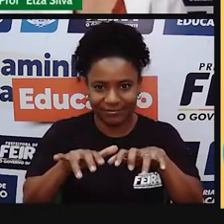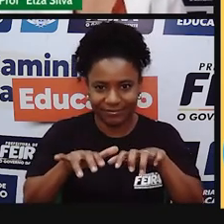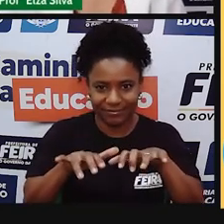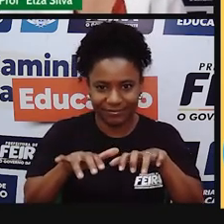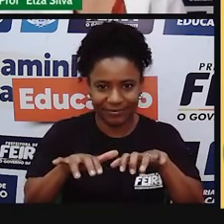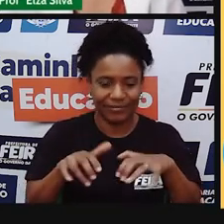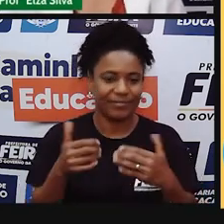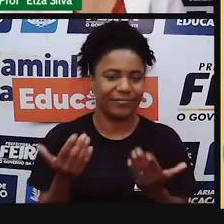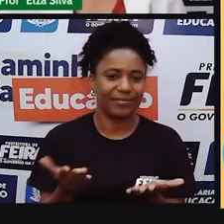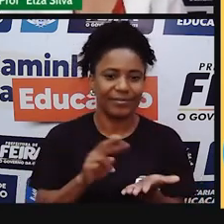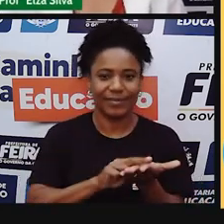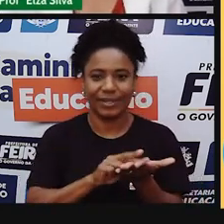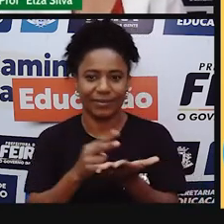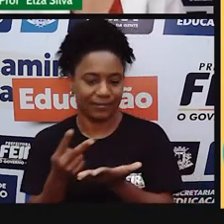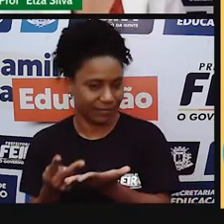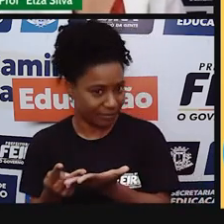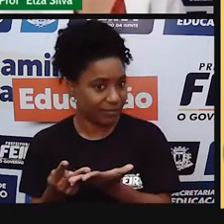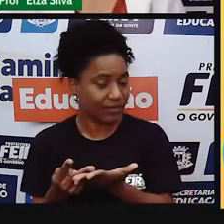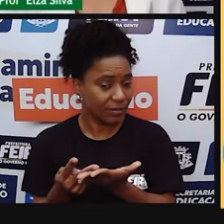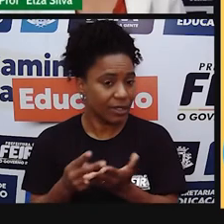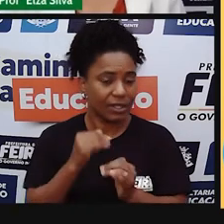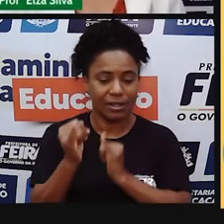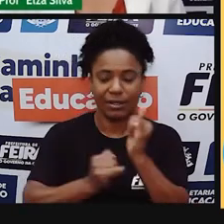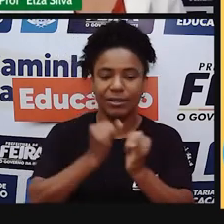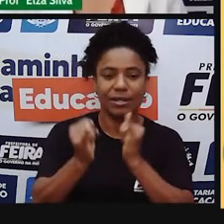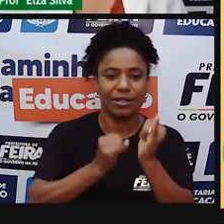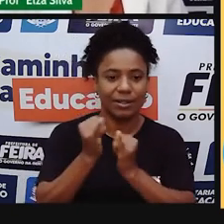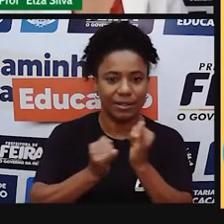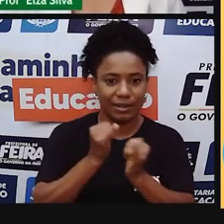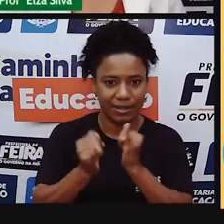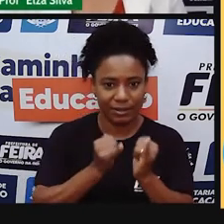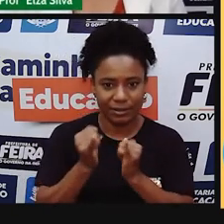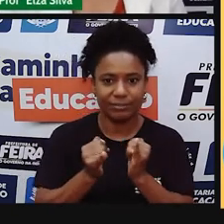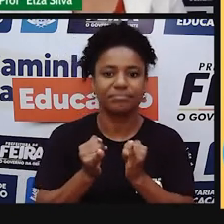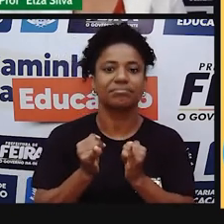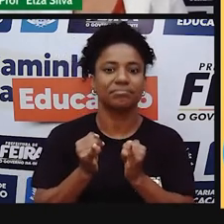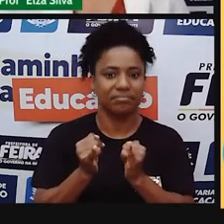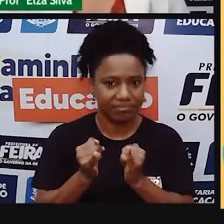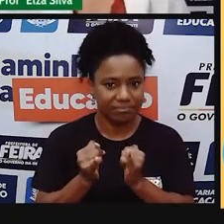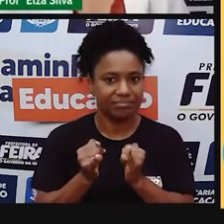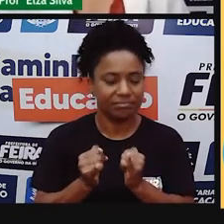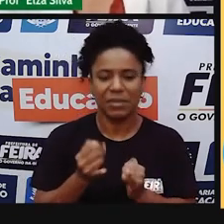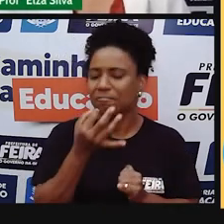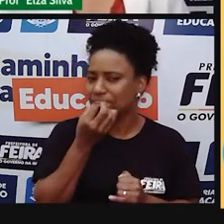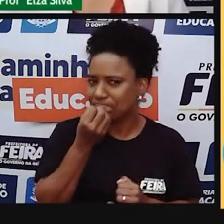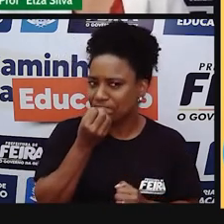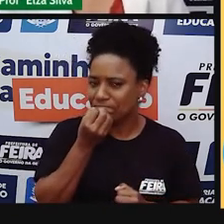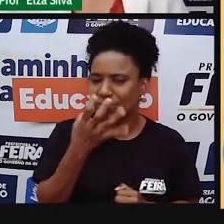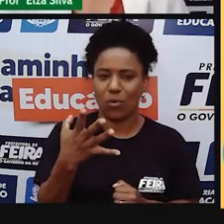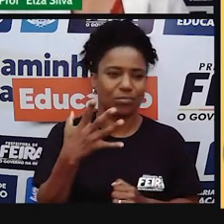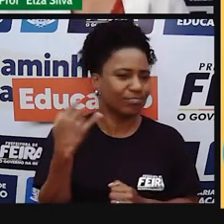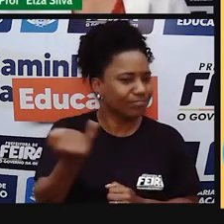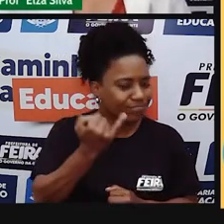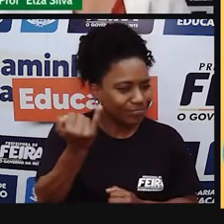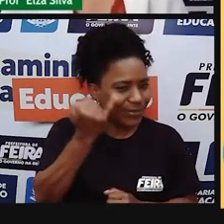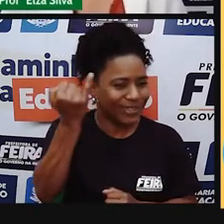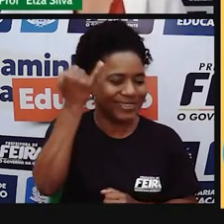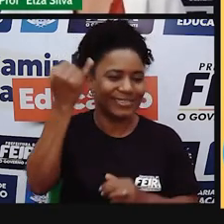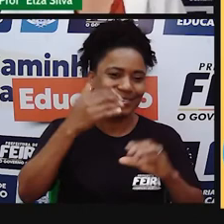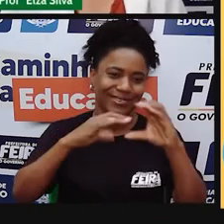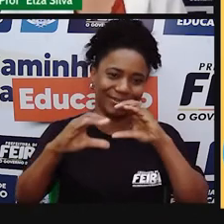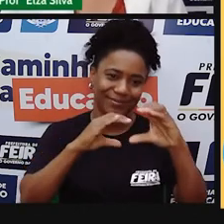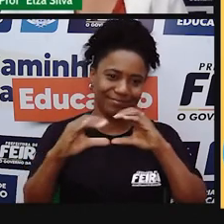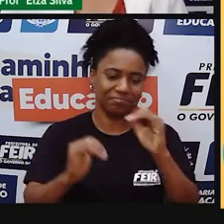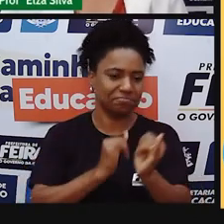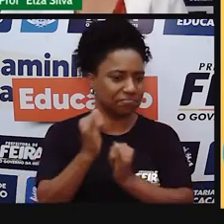important way to communicate. Então, a internet, não tenho que discutir, é uma forma importantíssima